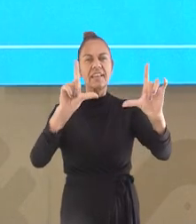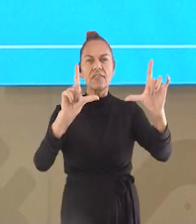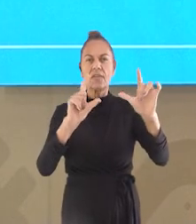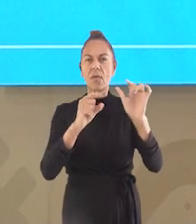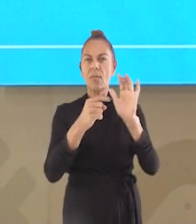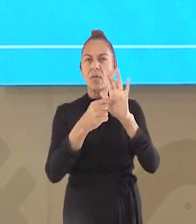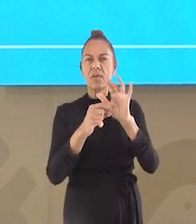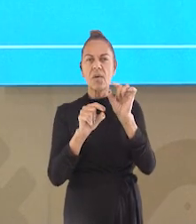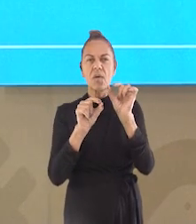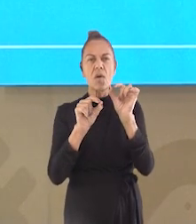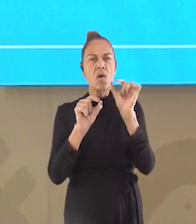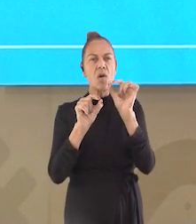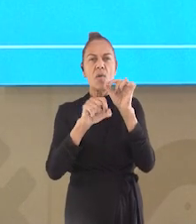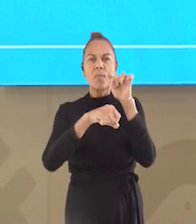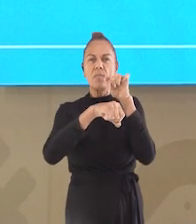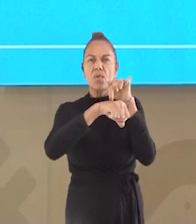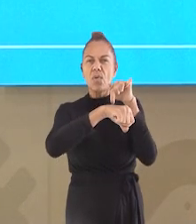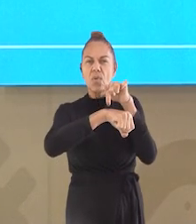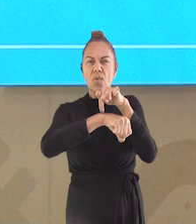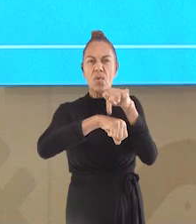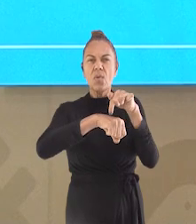Veja só. São esses pontos aqui.